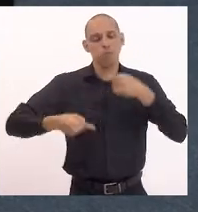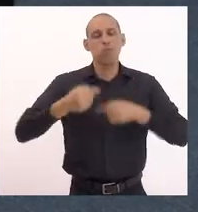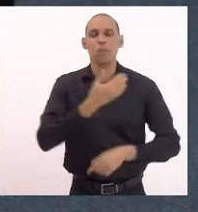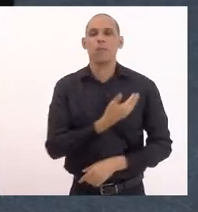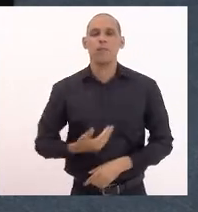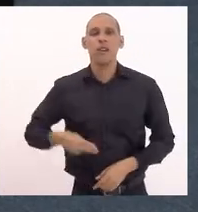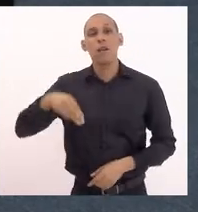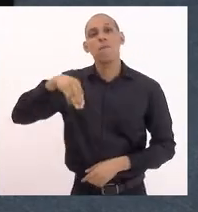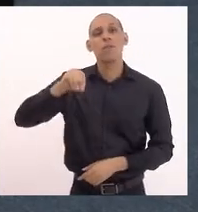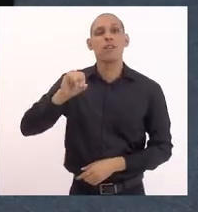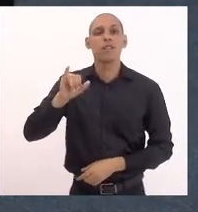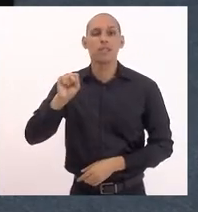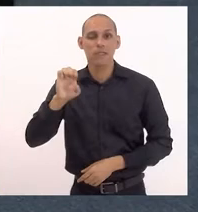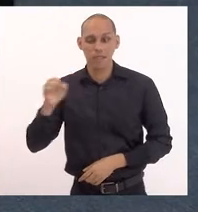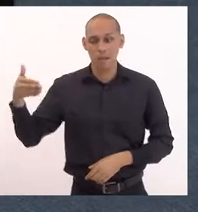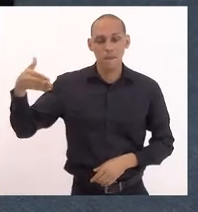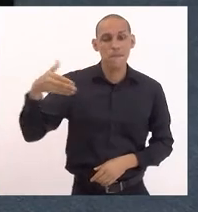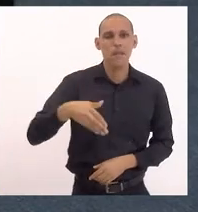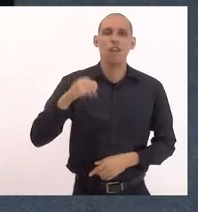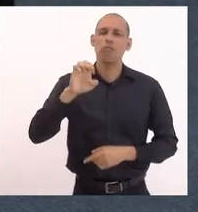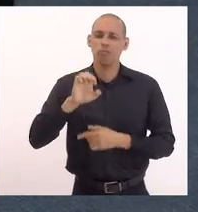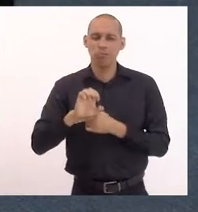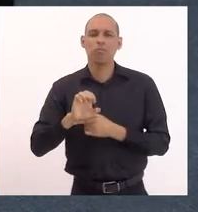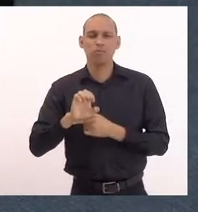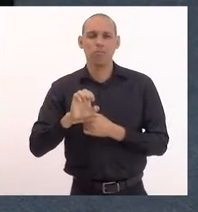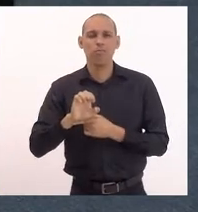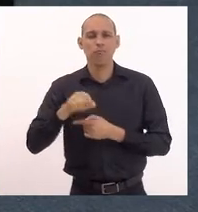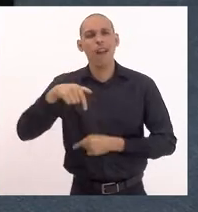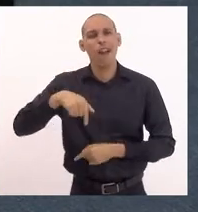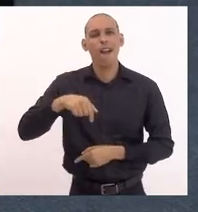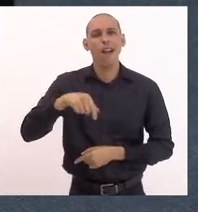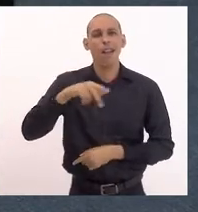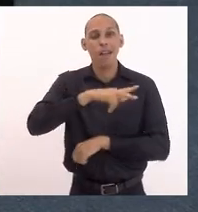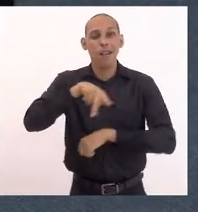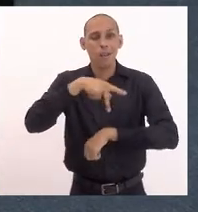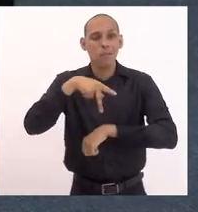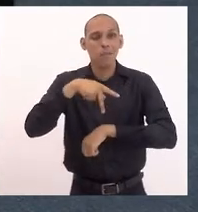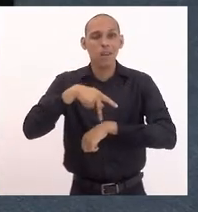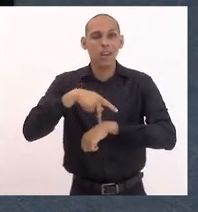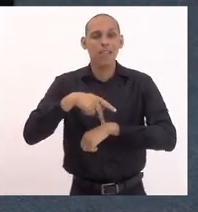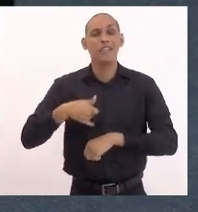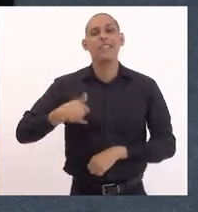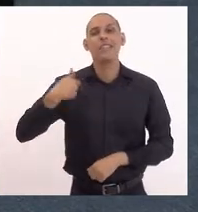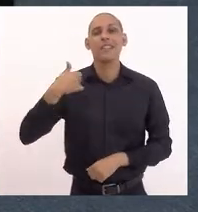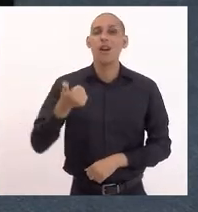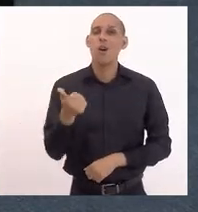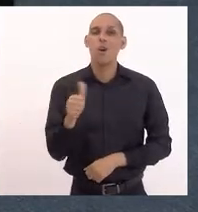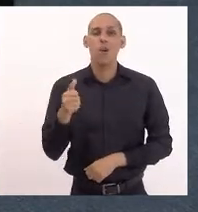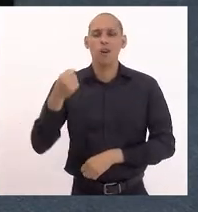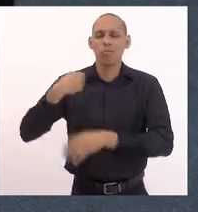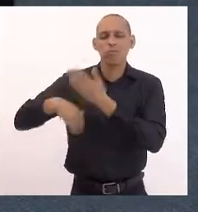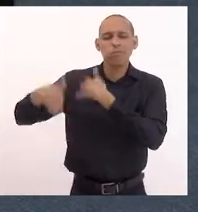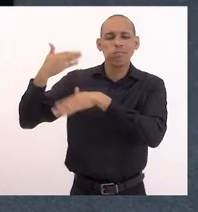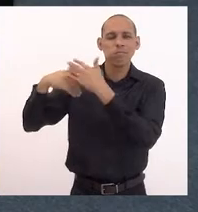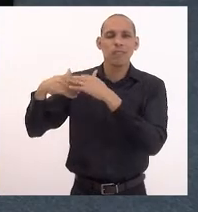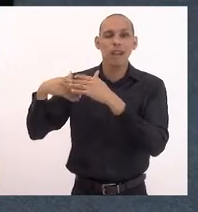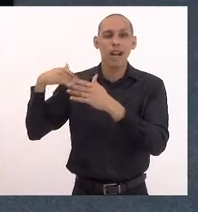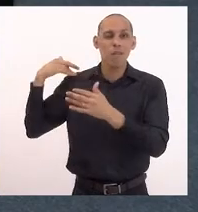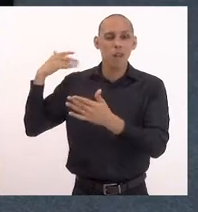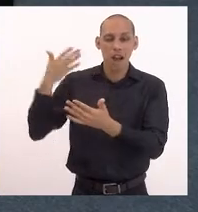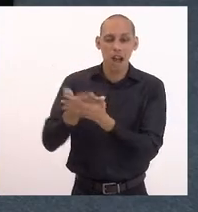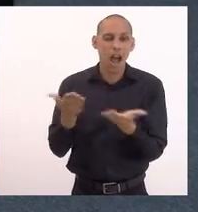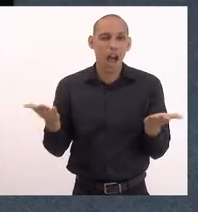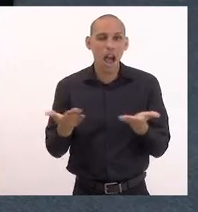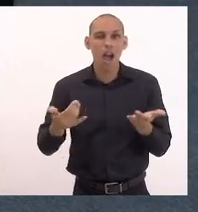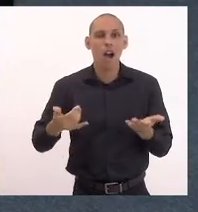Moís chegou aqui no nosso Estado, no nosso país, aos 11 anos, e foi morto, apaulada,